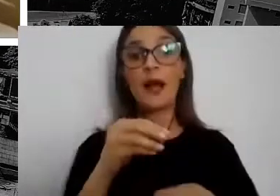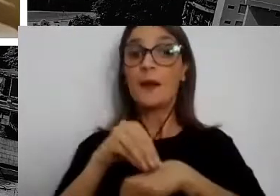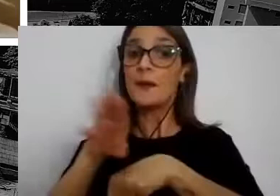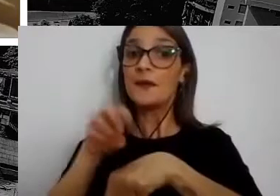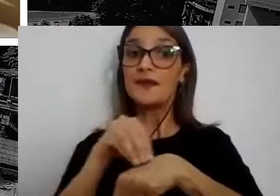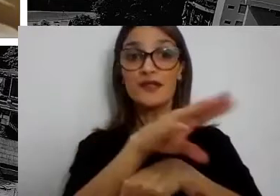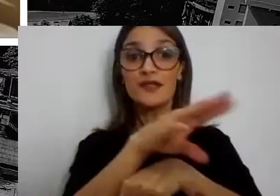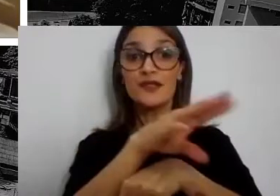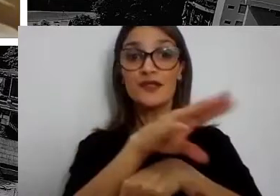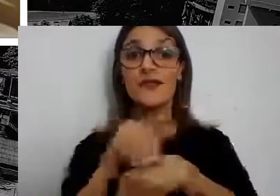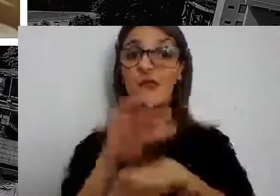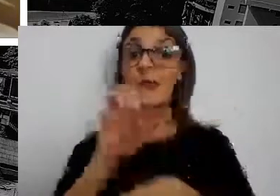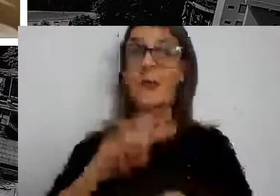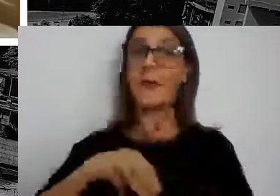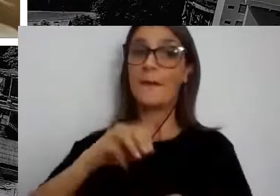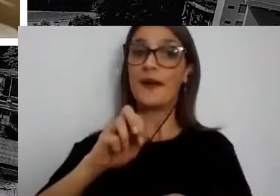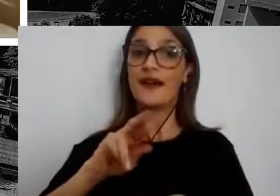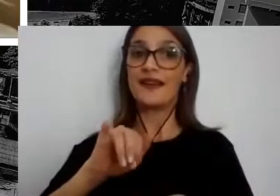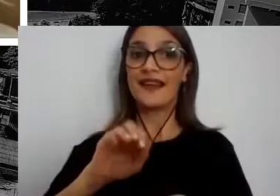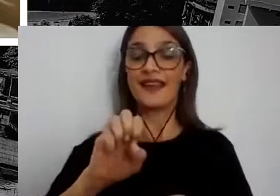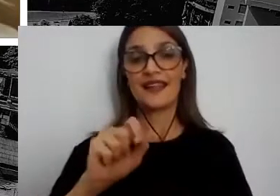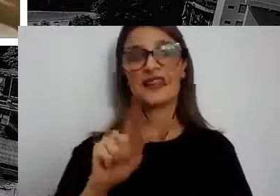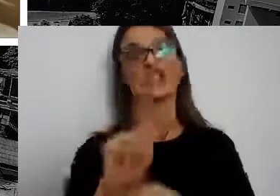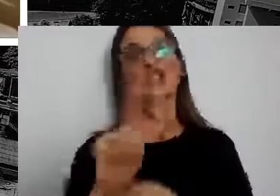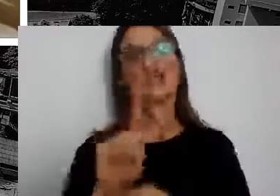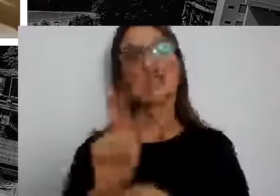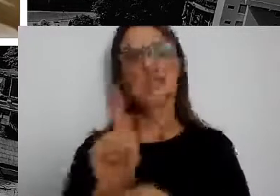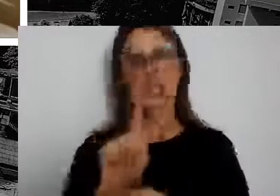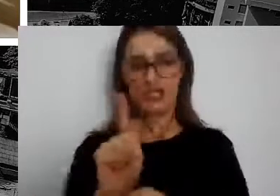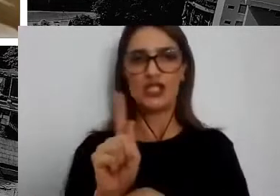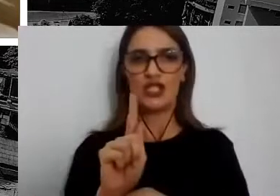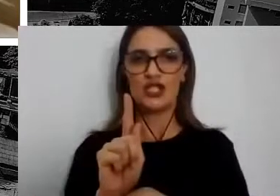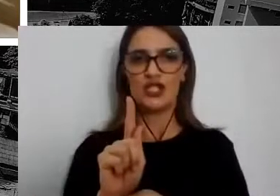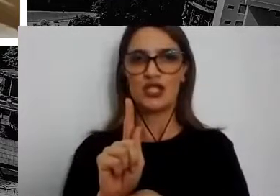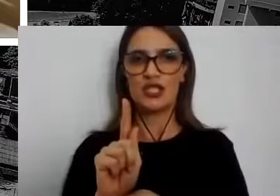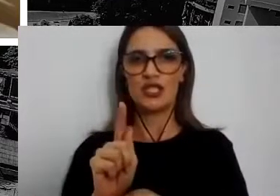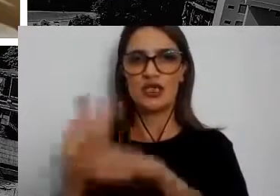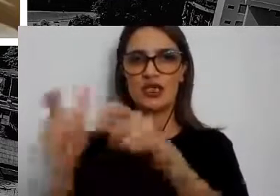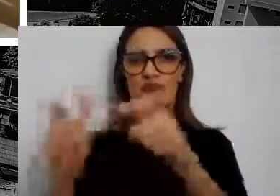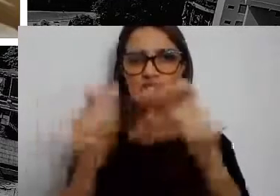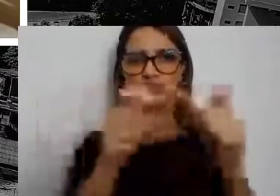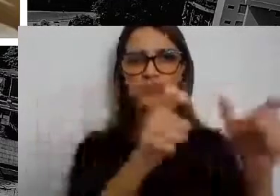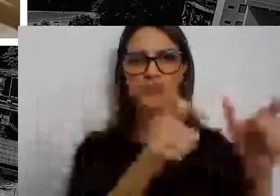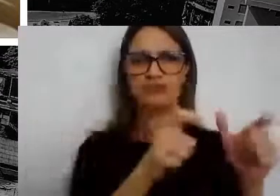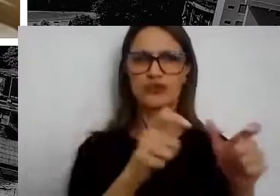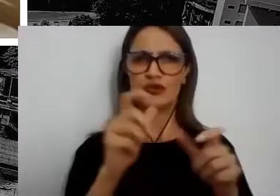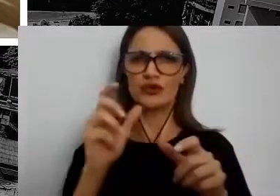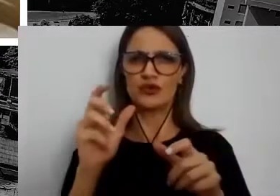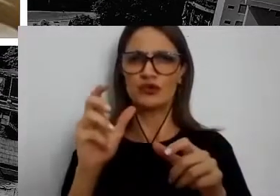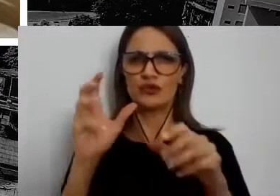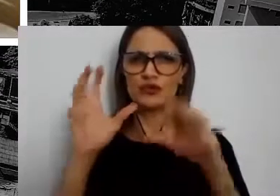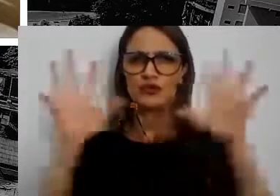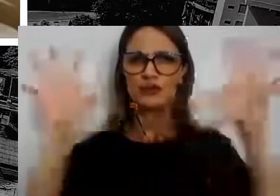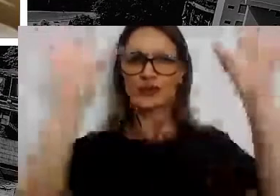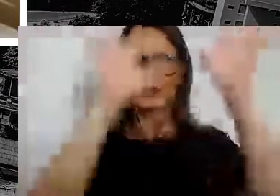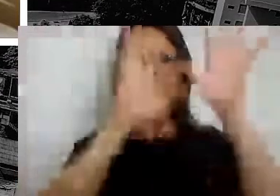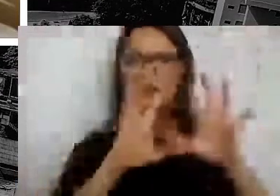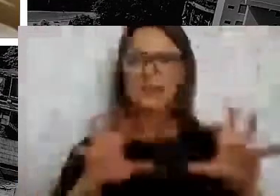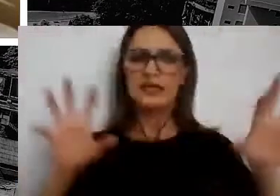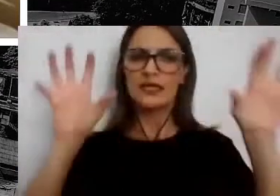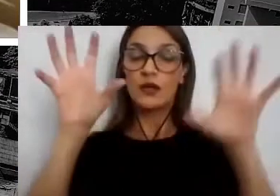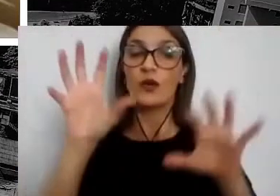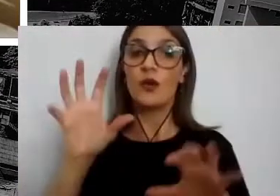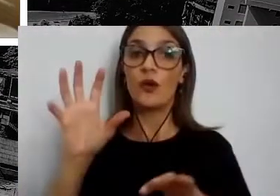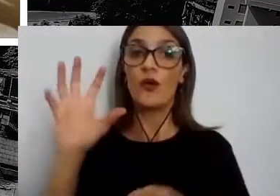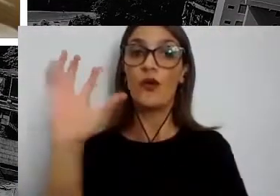a Marie Iquemunso, gerente de gestão do território e informações geospaciais do Instituto Estadual do Ambiente, o